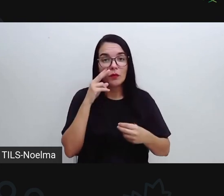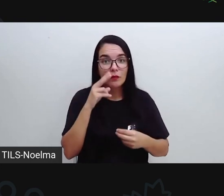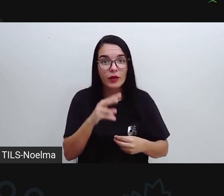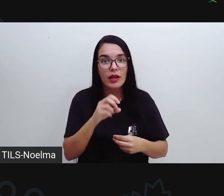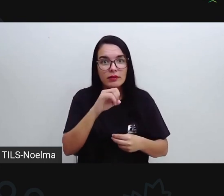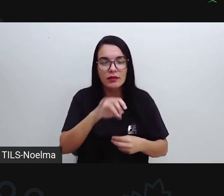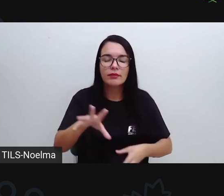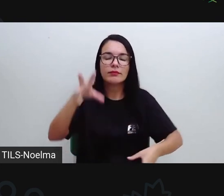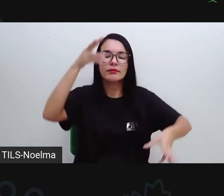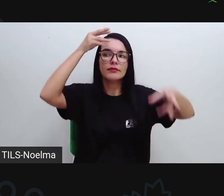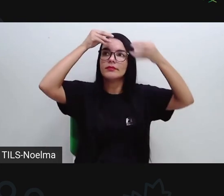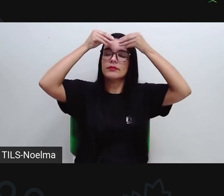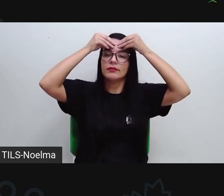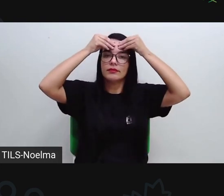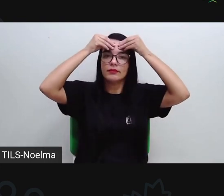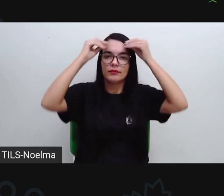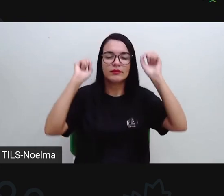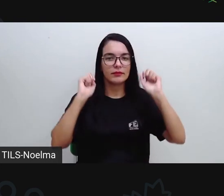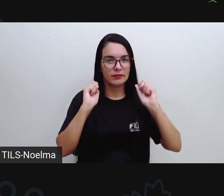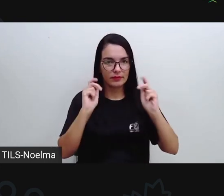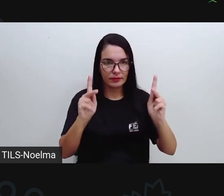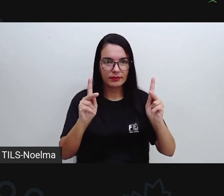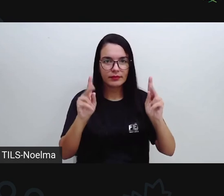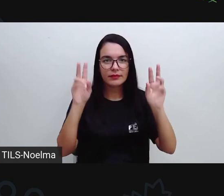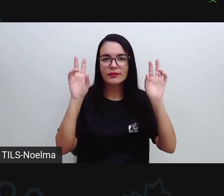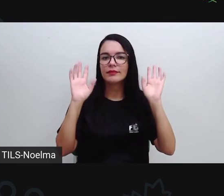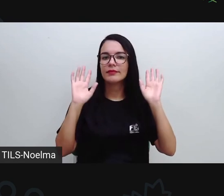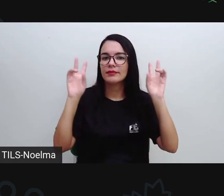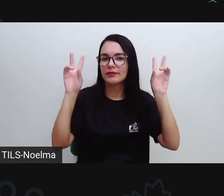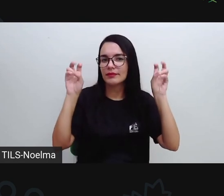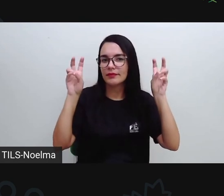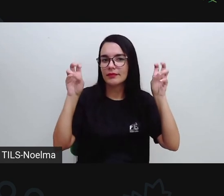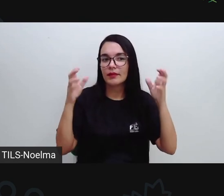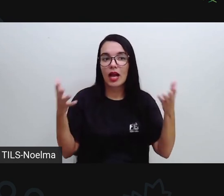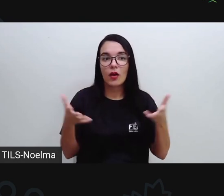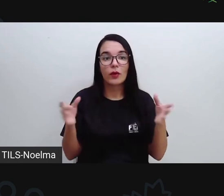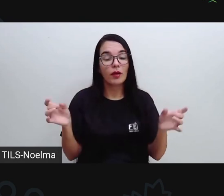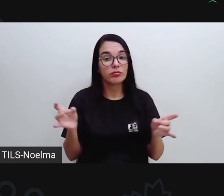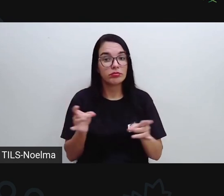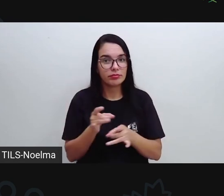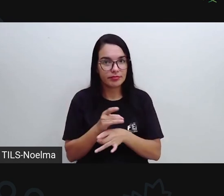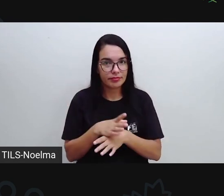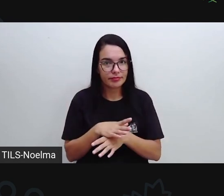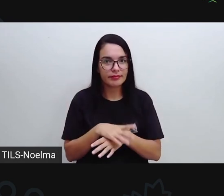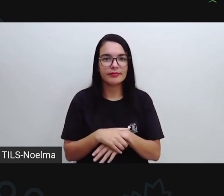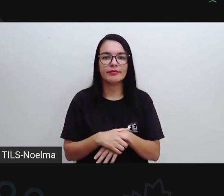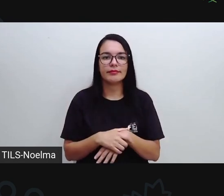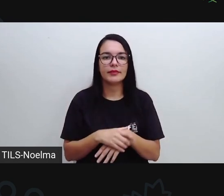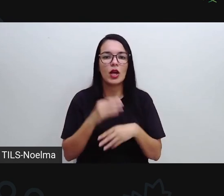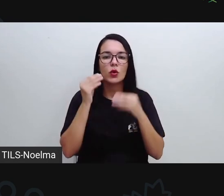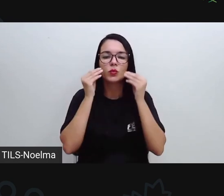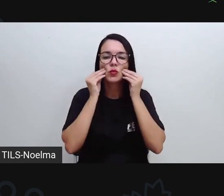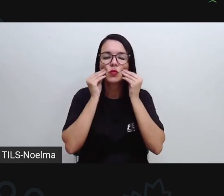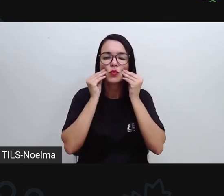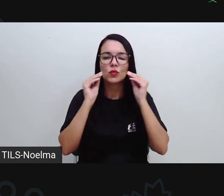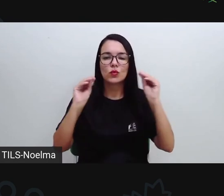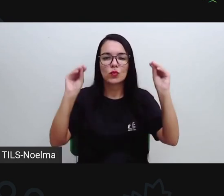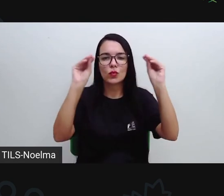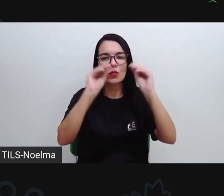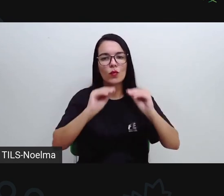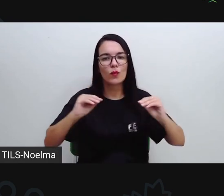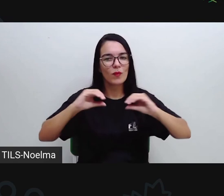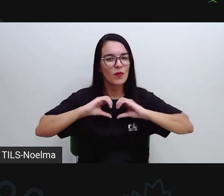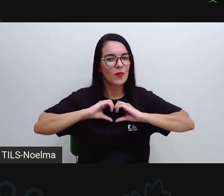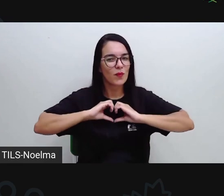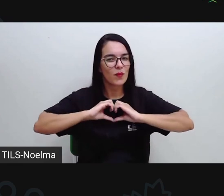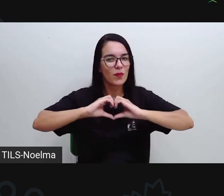direitinho este assunto, certo? E a gente vai ficando por aqui, um beijo no coração